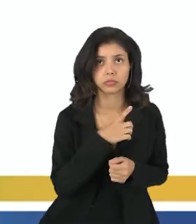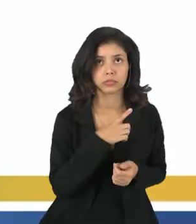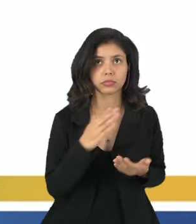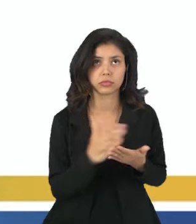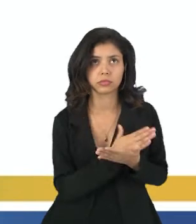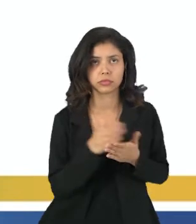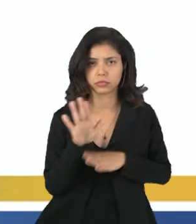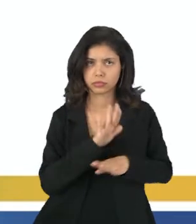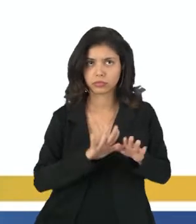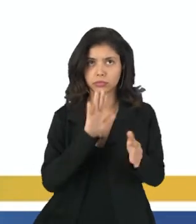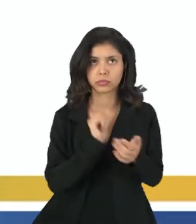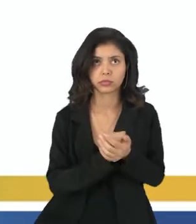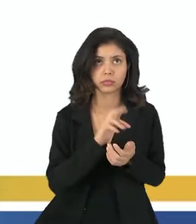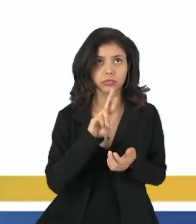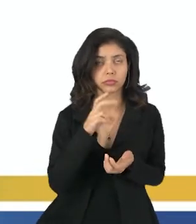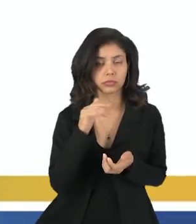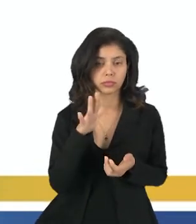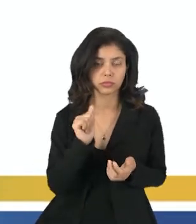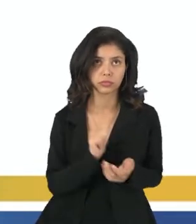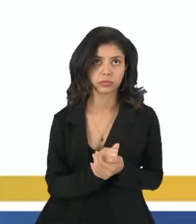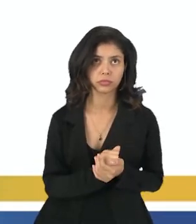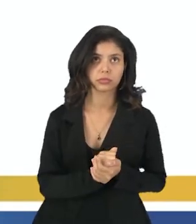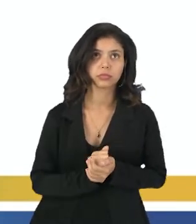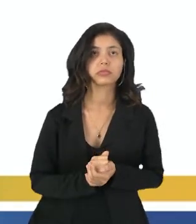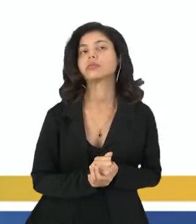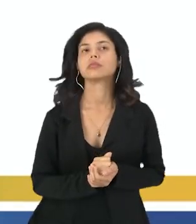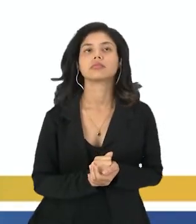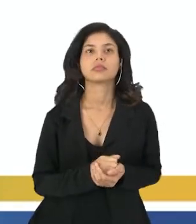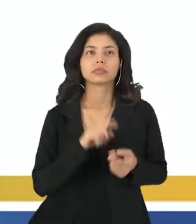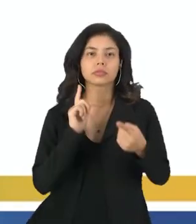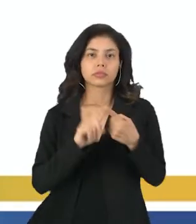podem ser tomados alguns cuidados operacionais.